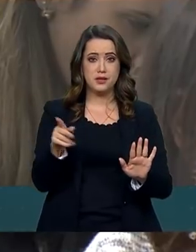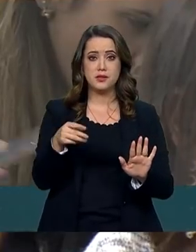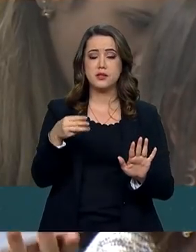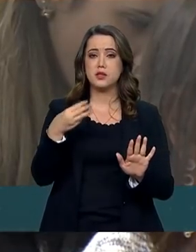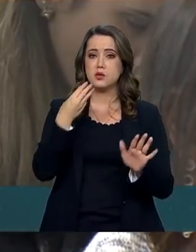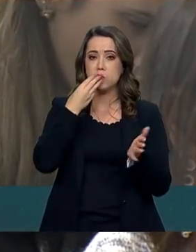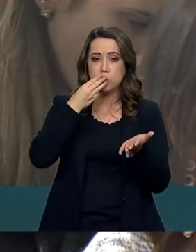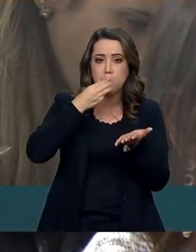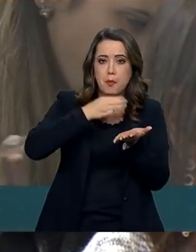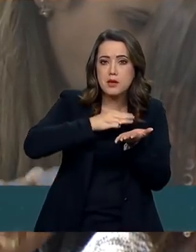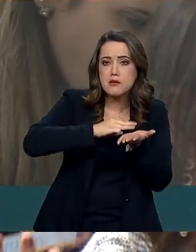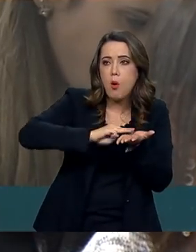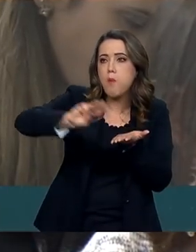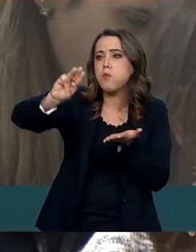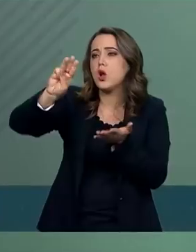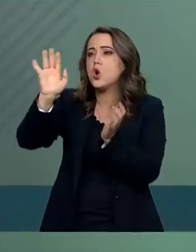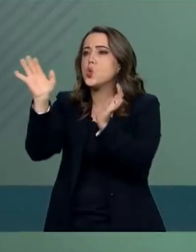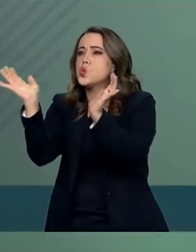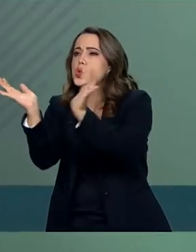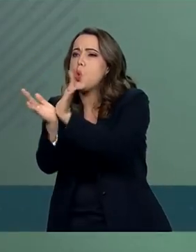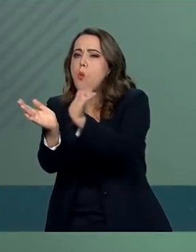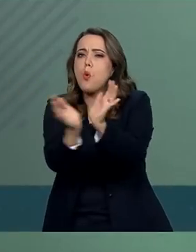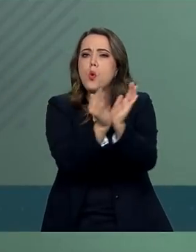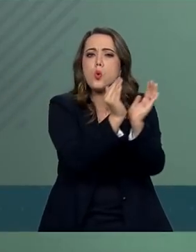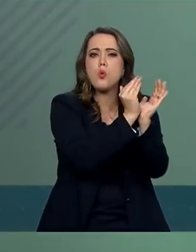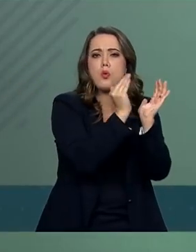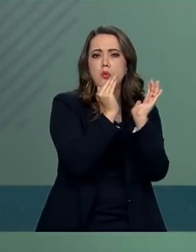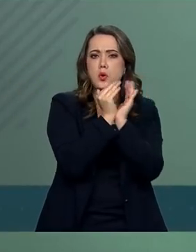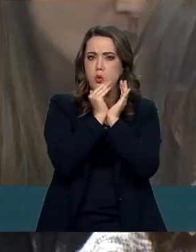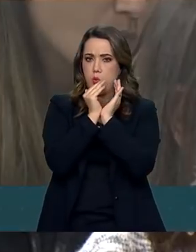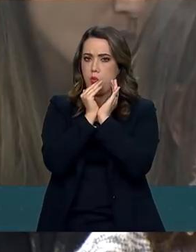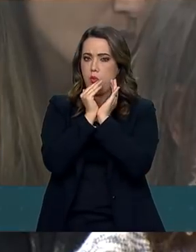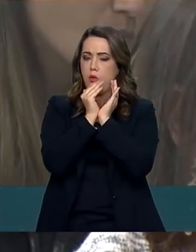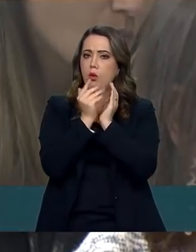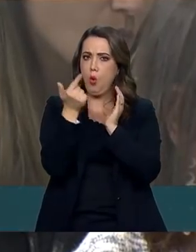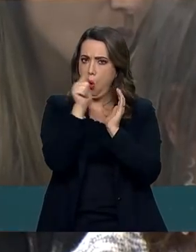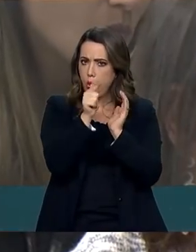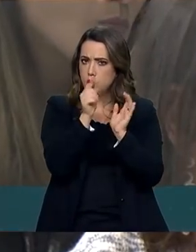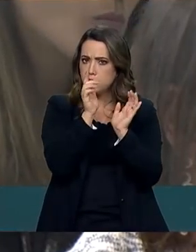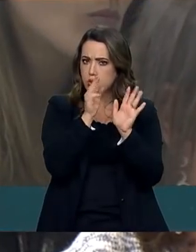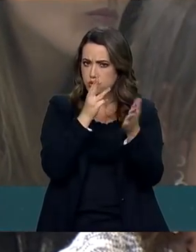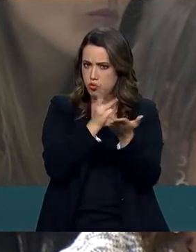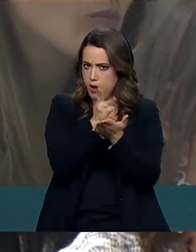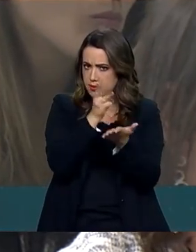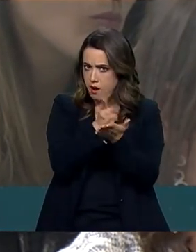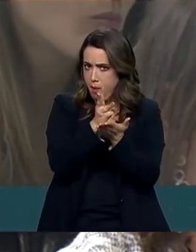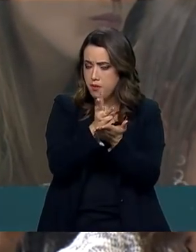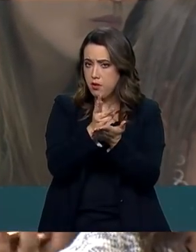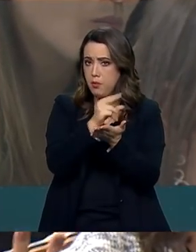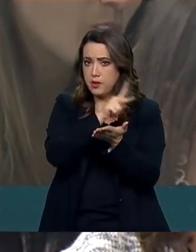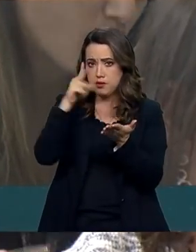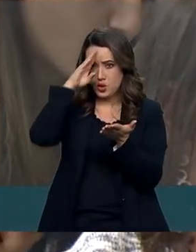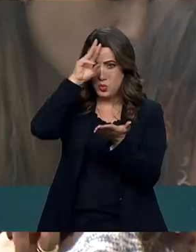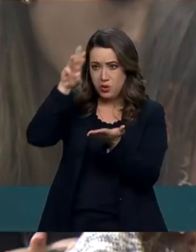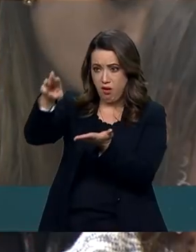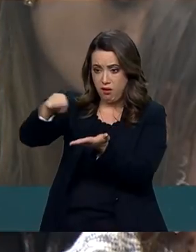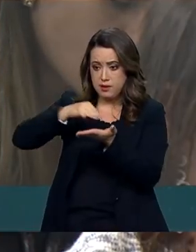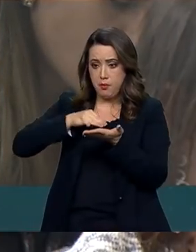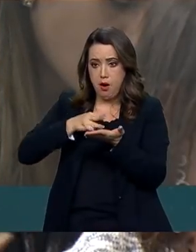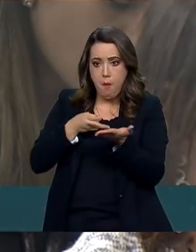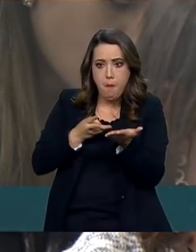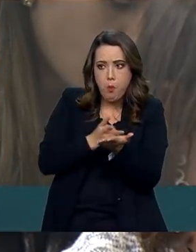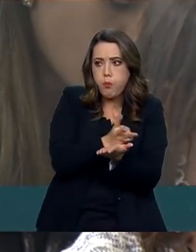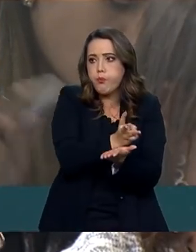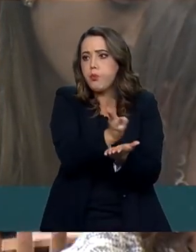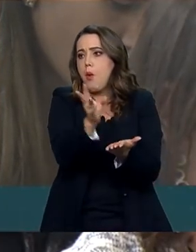mensagem a grupos? Sim, ele reenviou a mensagem. E o motivo desse envio, assim, lógico que é uma decisão do